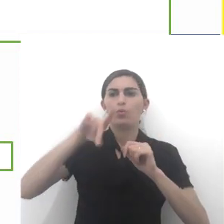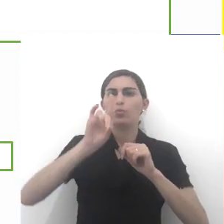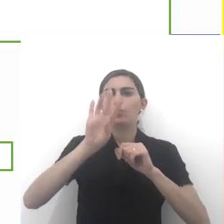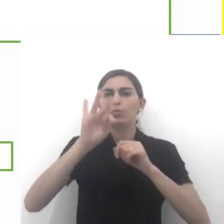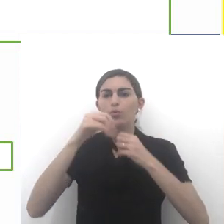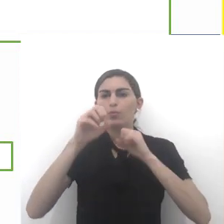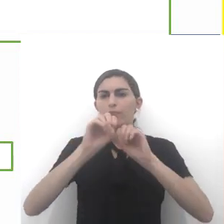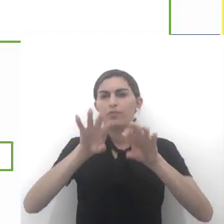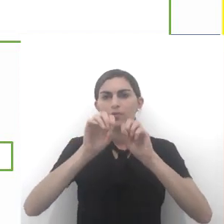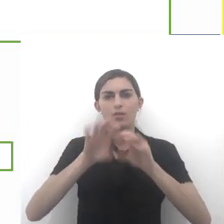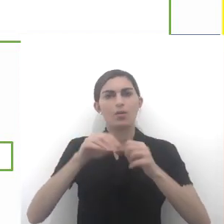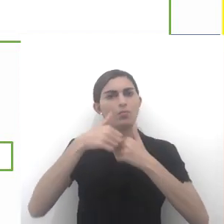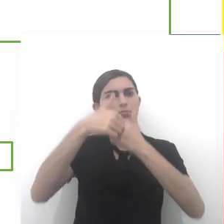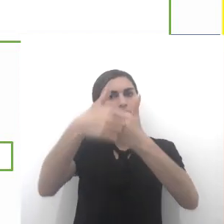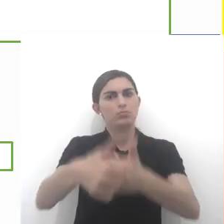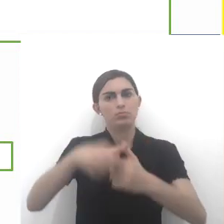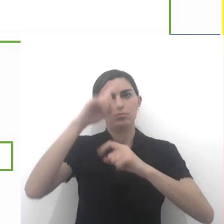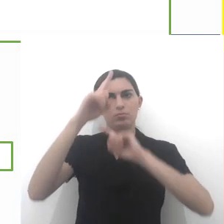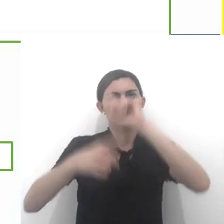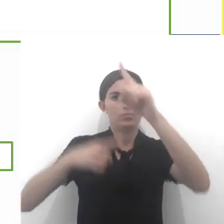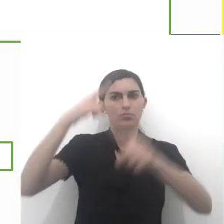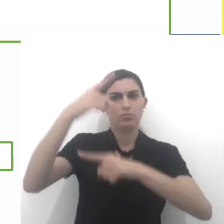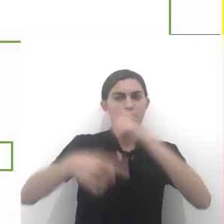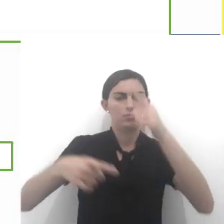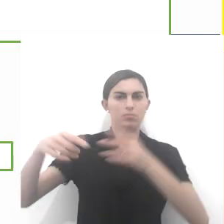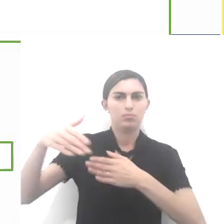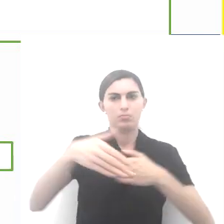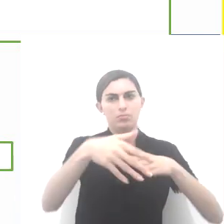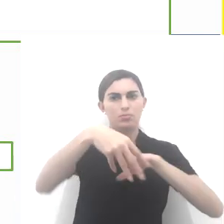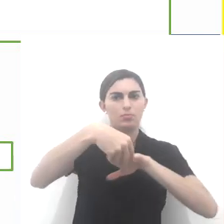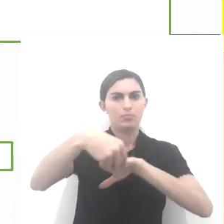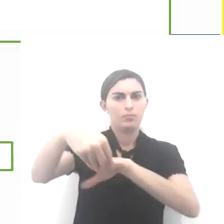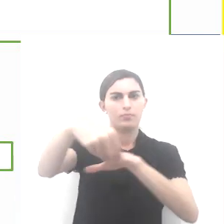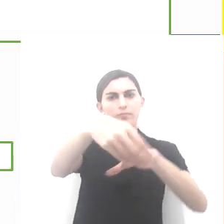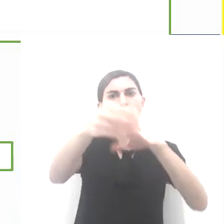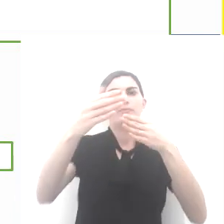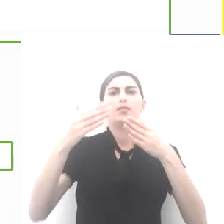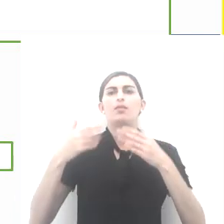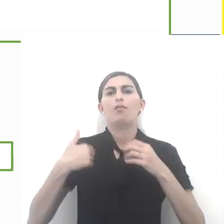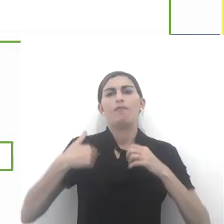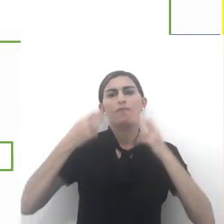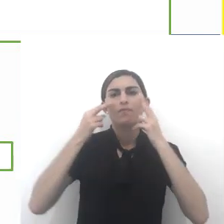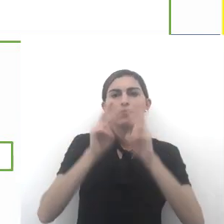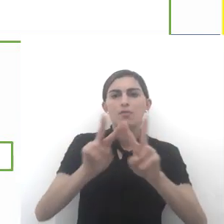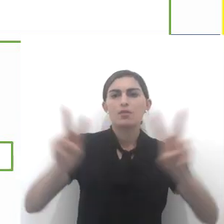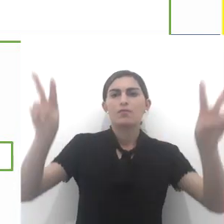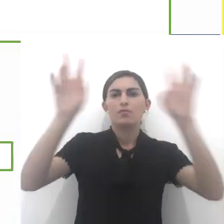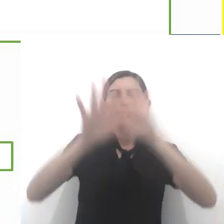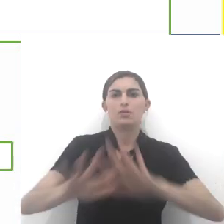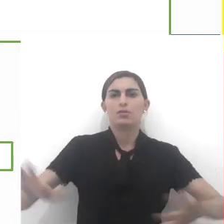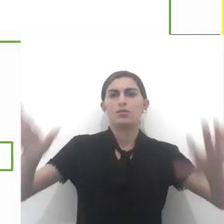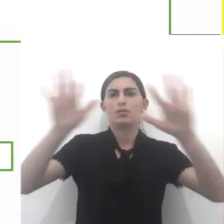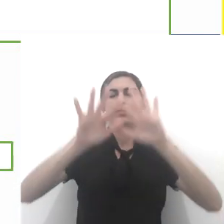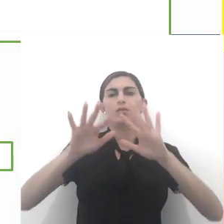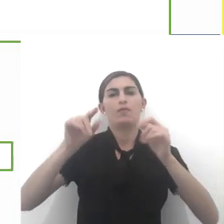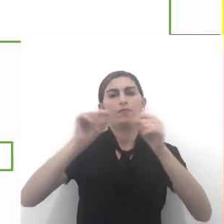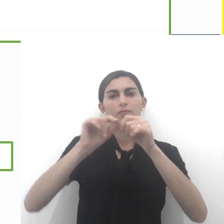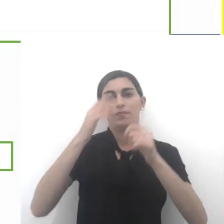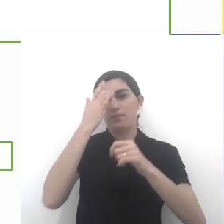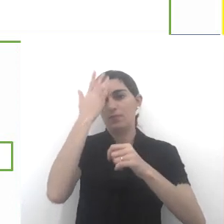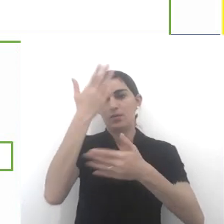condutor, o guia, o que comanda, o que leva, é aquele que tem uma visão global,